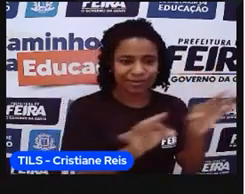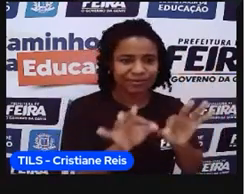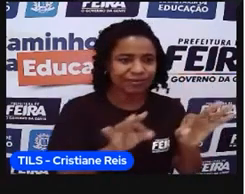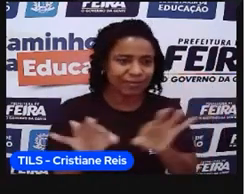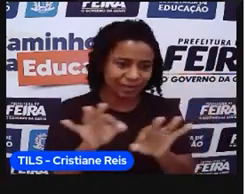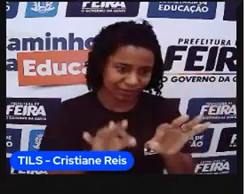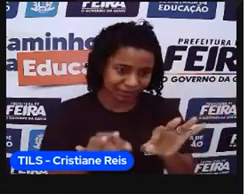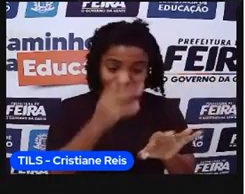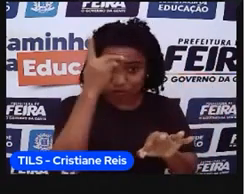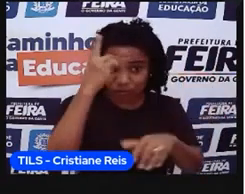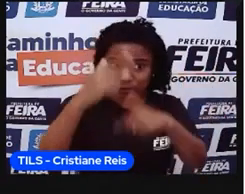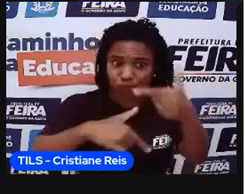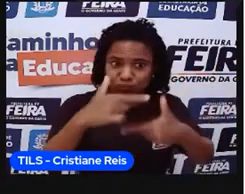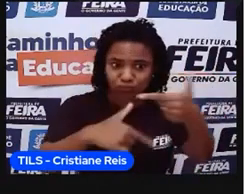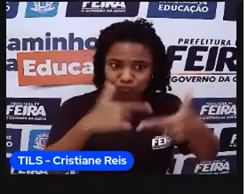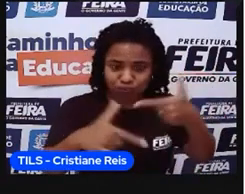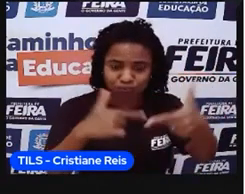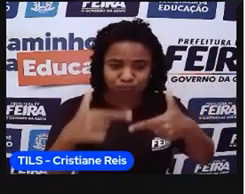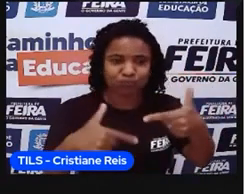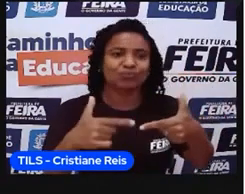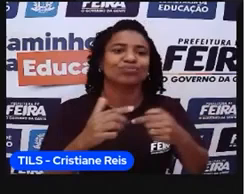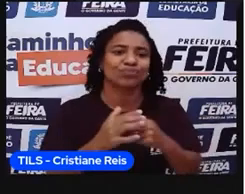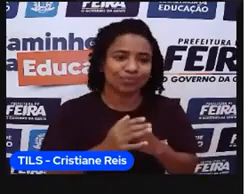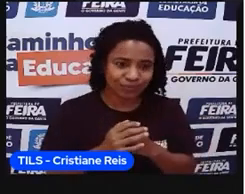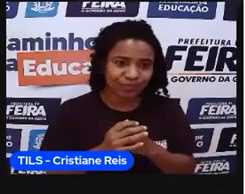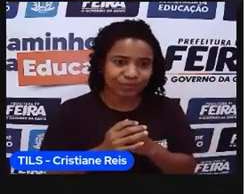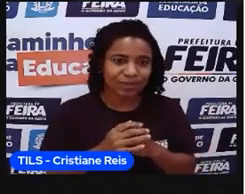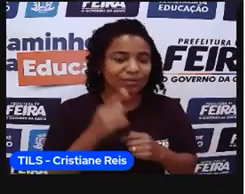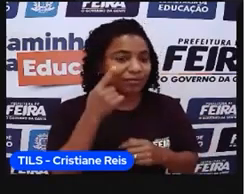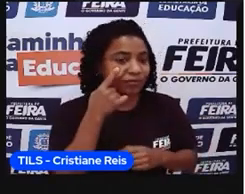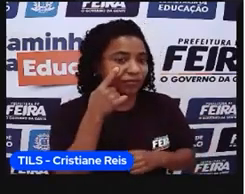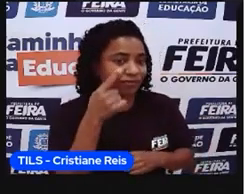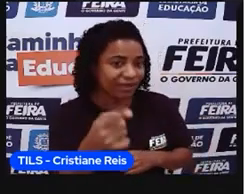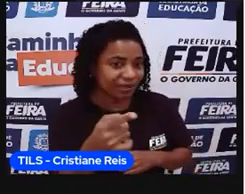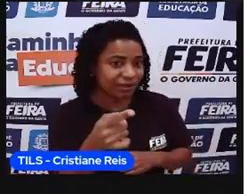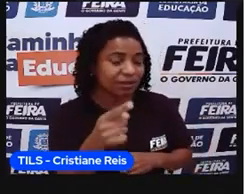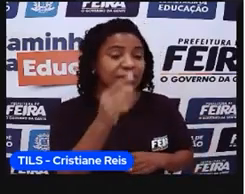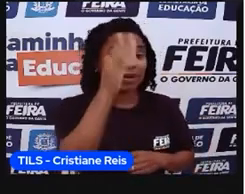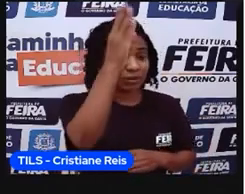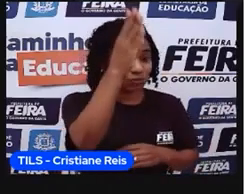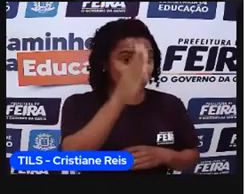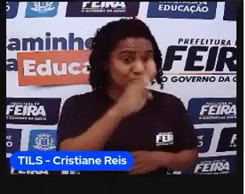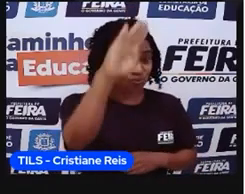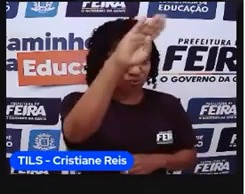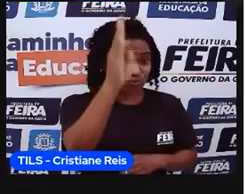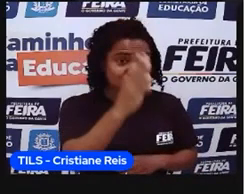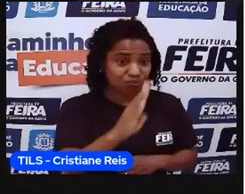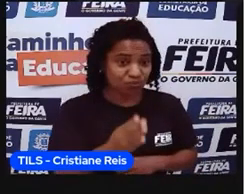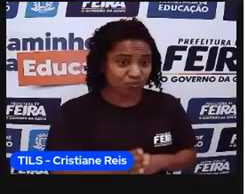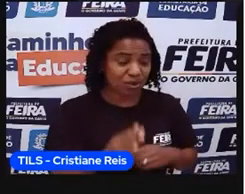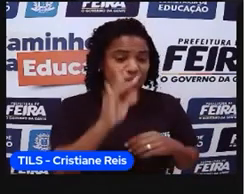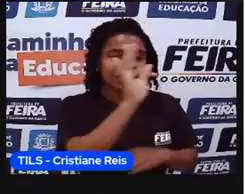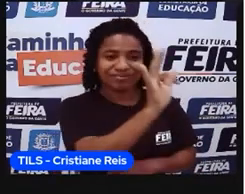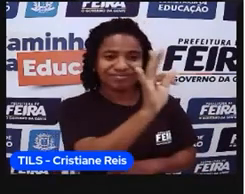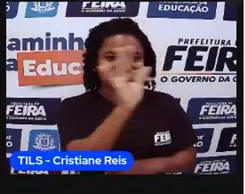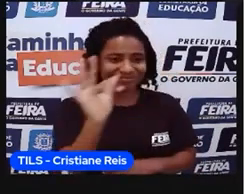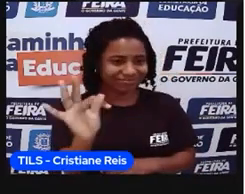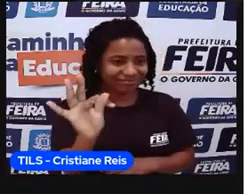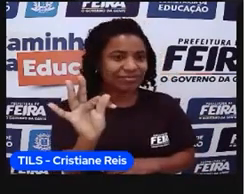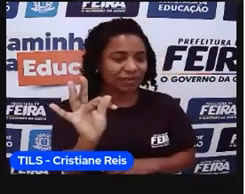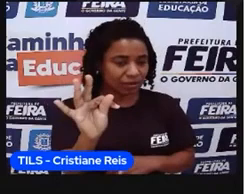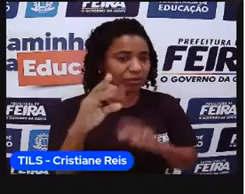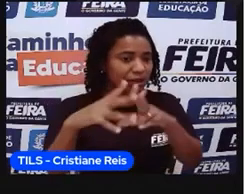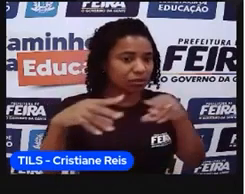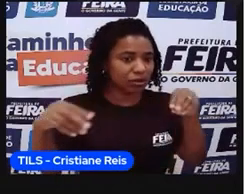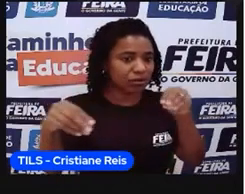ainda tudo dentro, né, do limite português aqui, estipulado pelo tratado de Tordesilhas. Aí o que que aconteceu? O lucro do